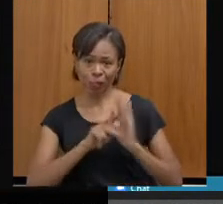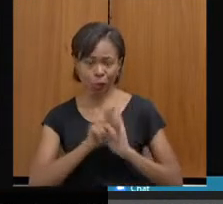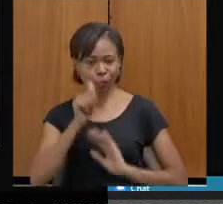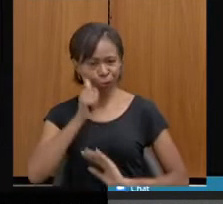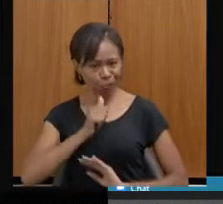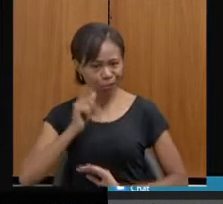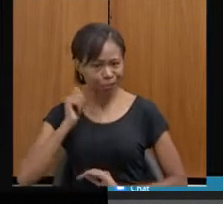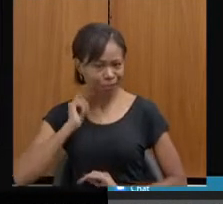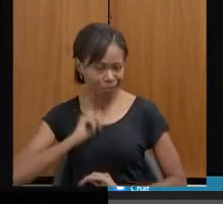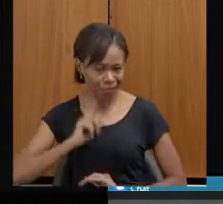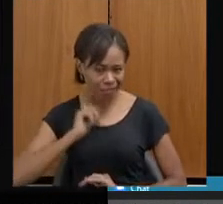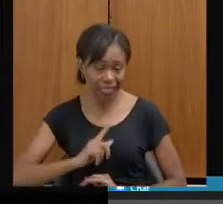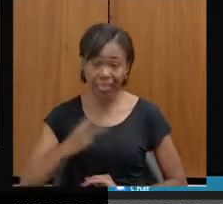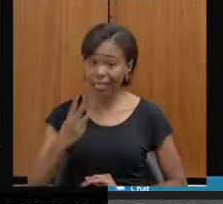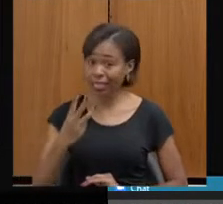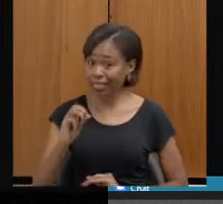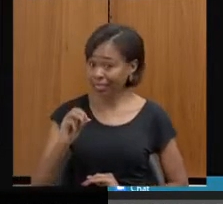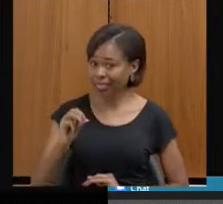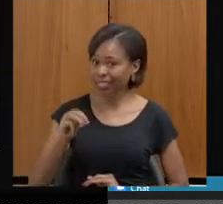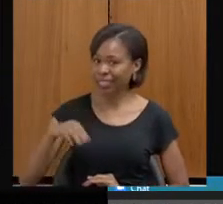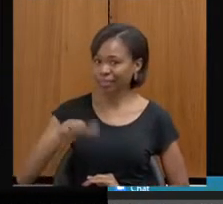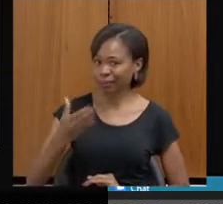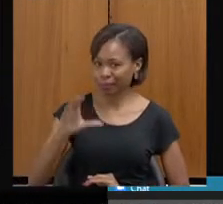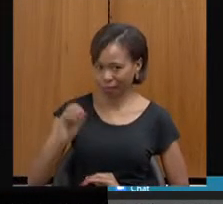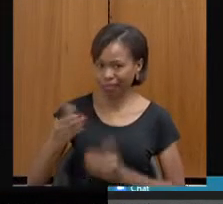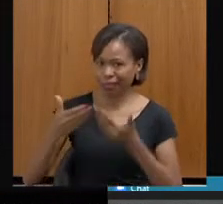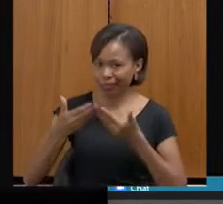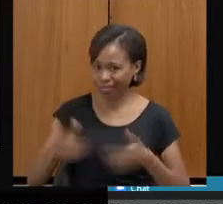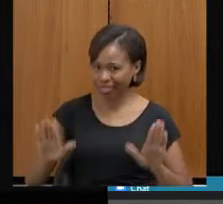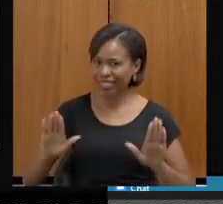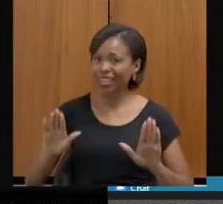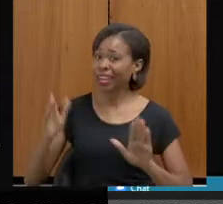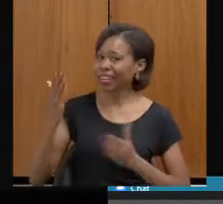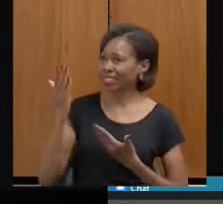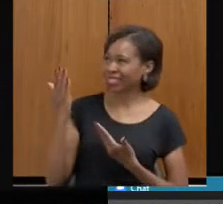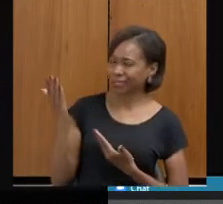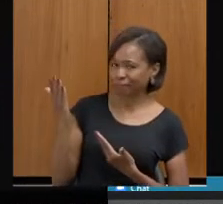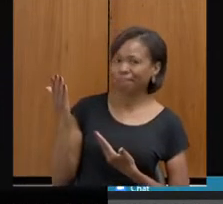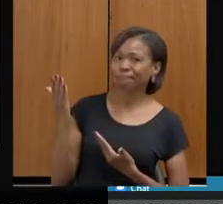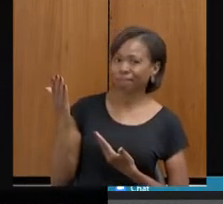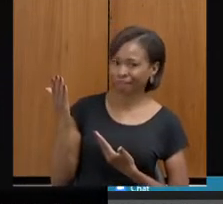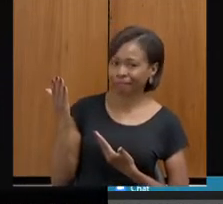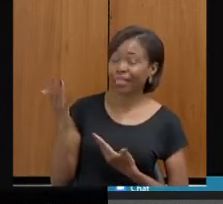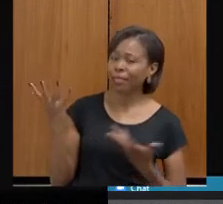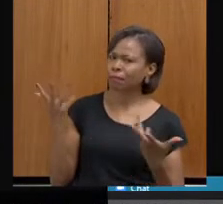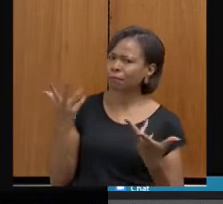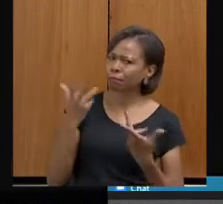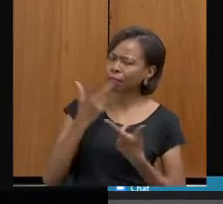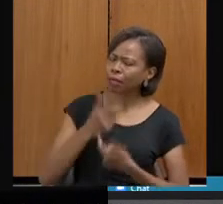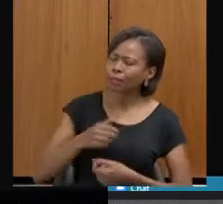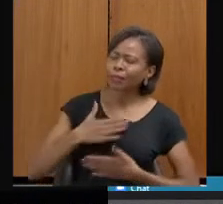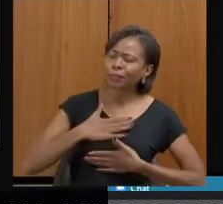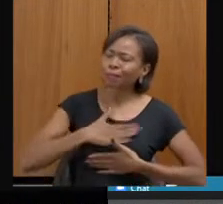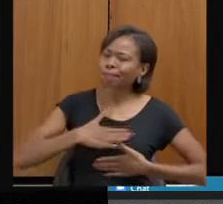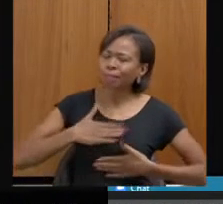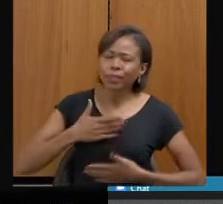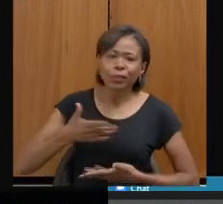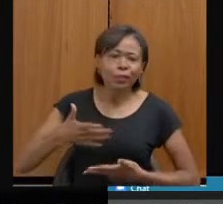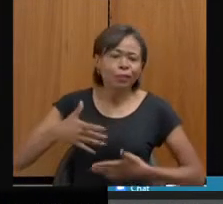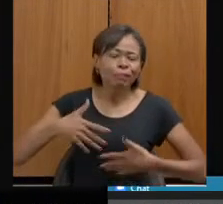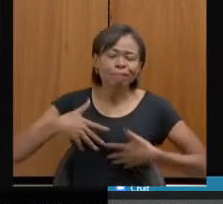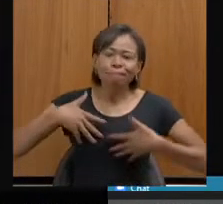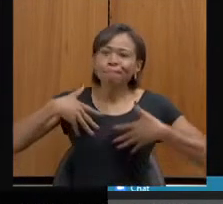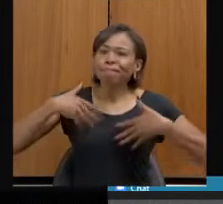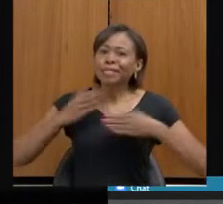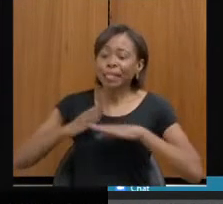março, ali eu trouxe algumas fotos, é superagradável estar lá assim, enche os olhos da gente, o coração da gente, na verdade,